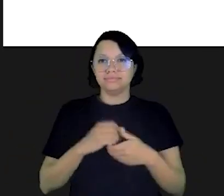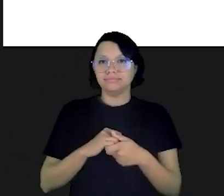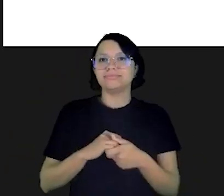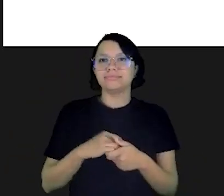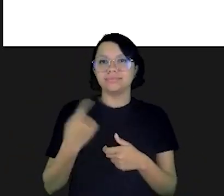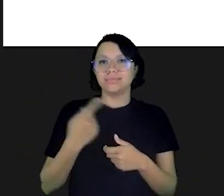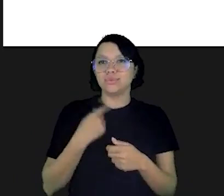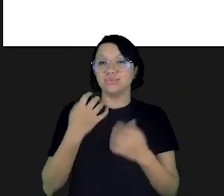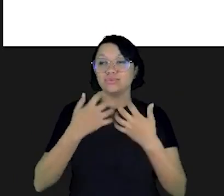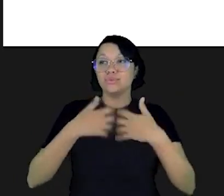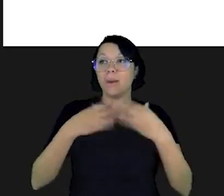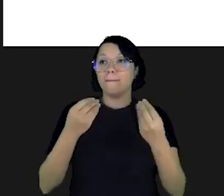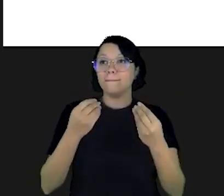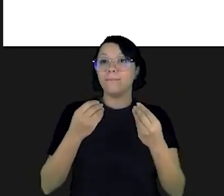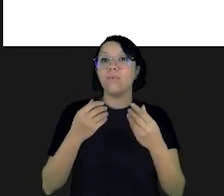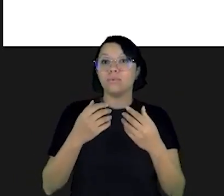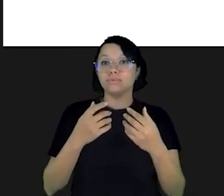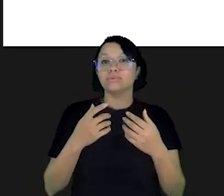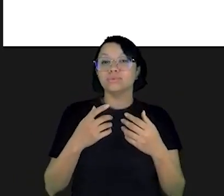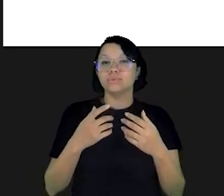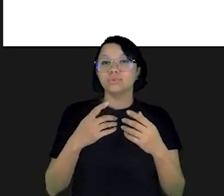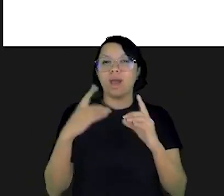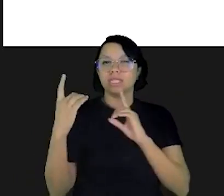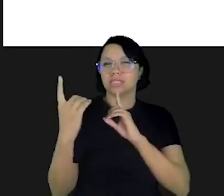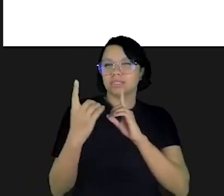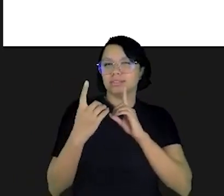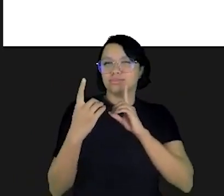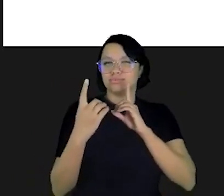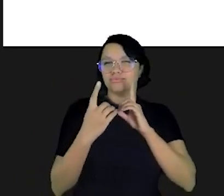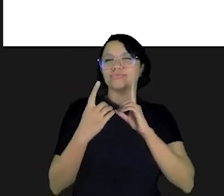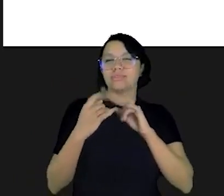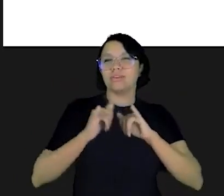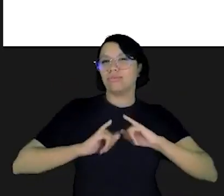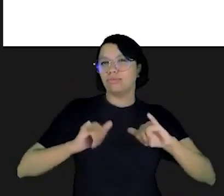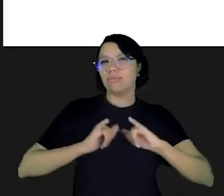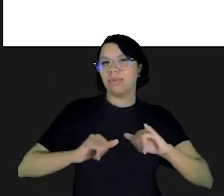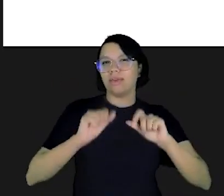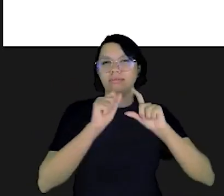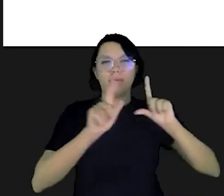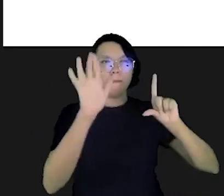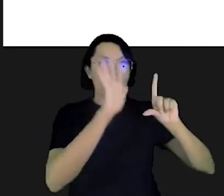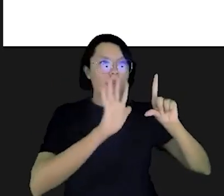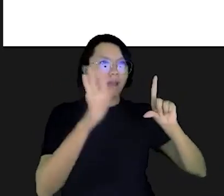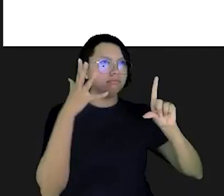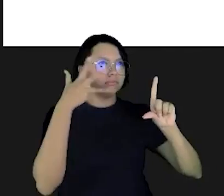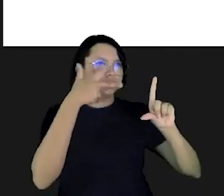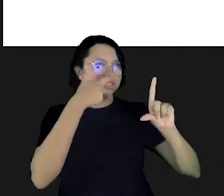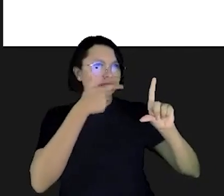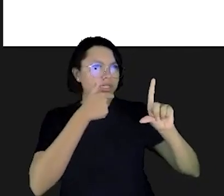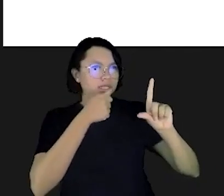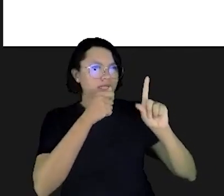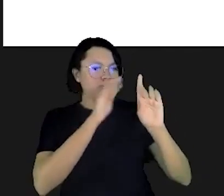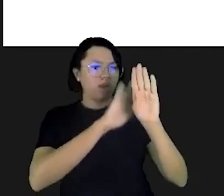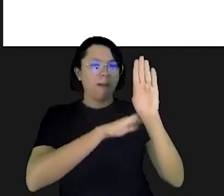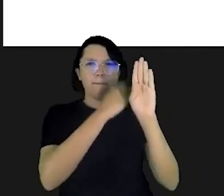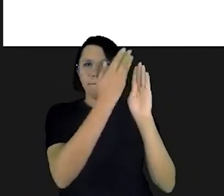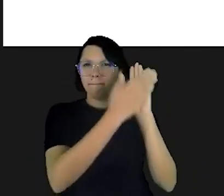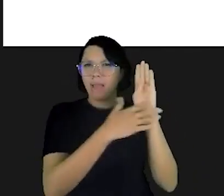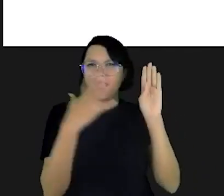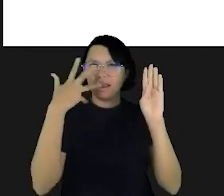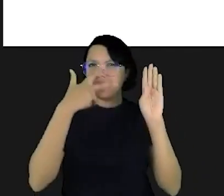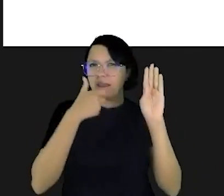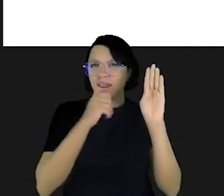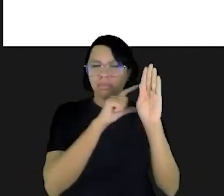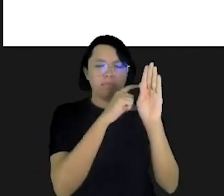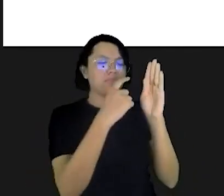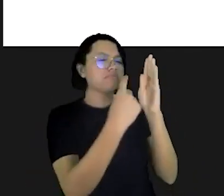muito na base do impulso a gente funciona muito reagindo à sedução do mercado e as propagandas são